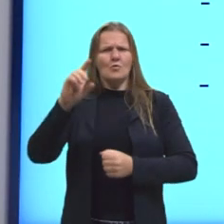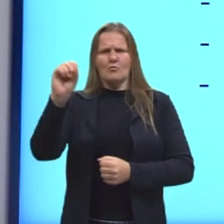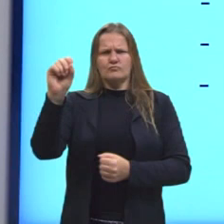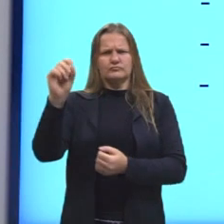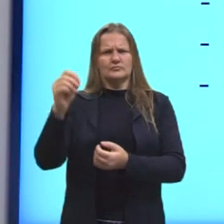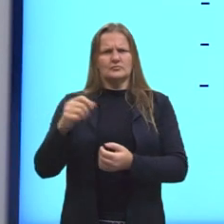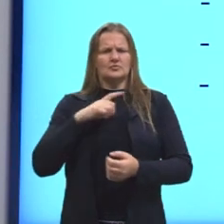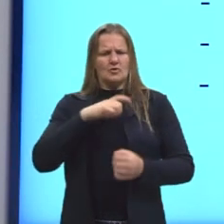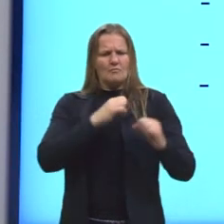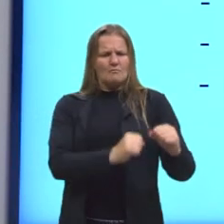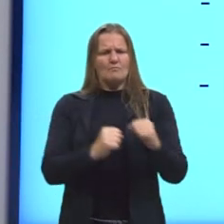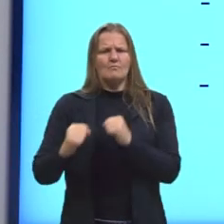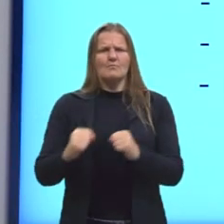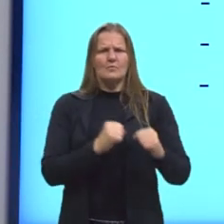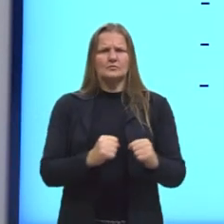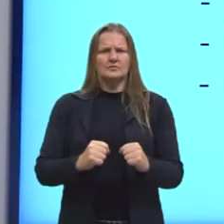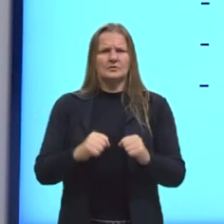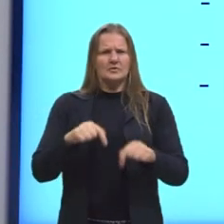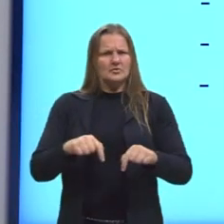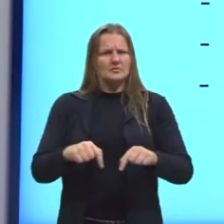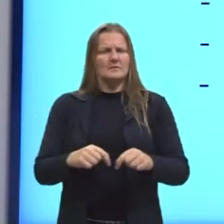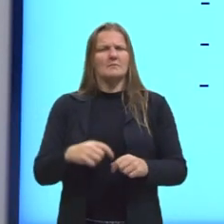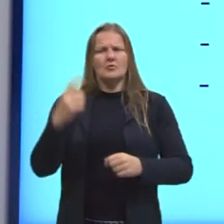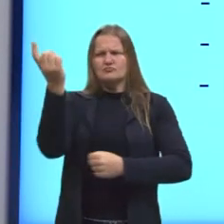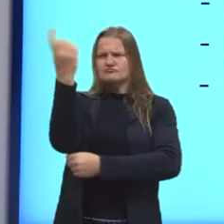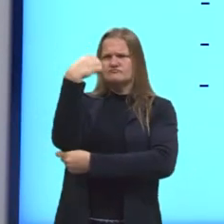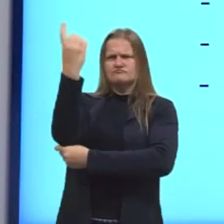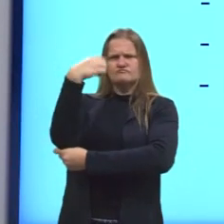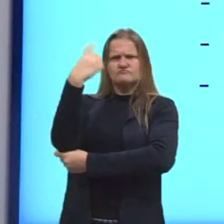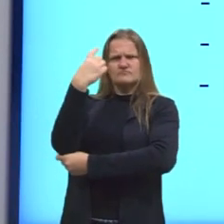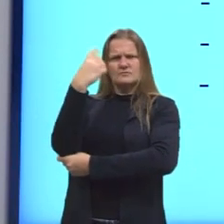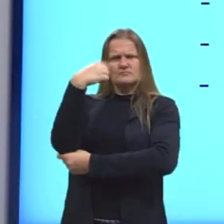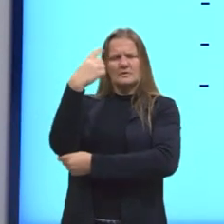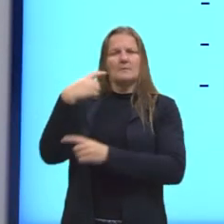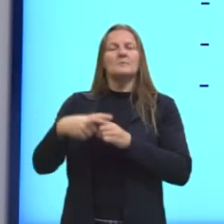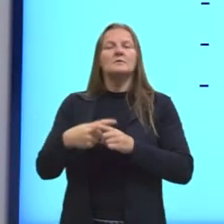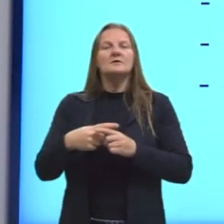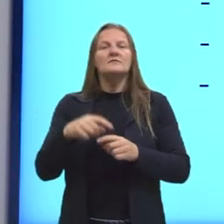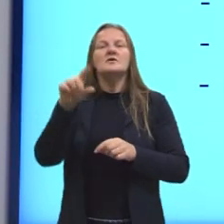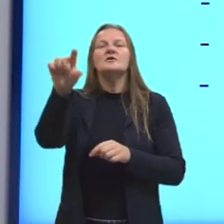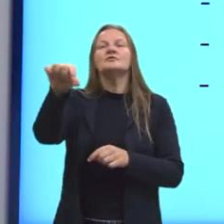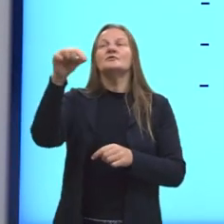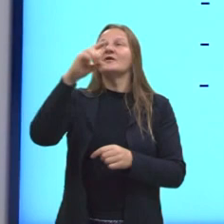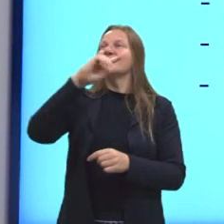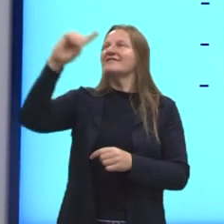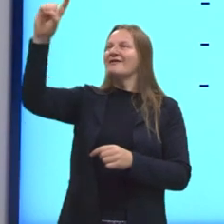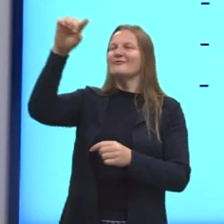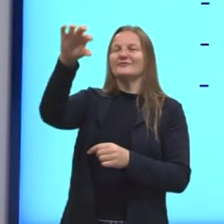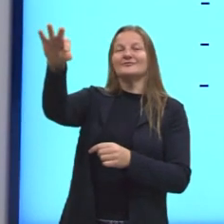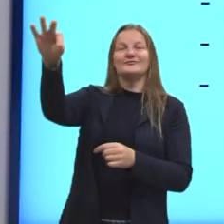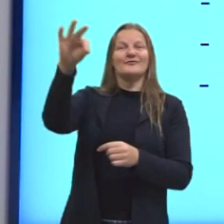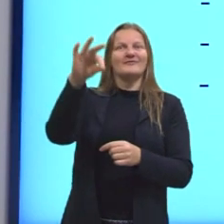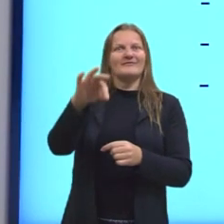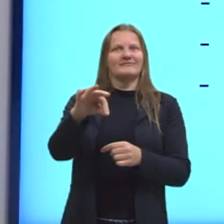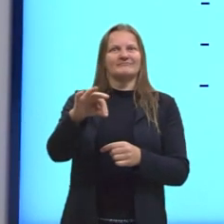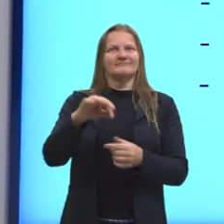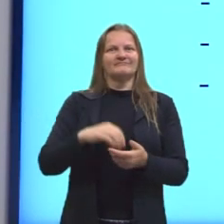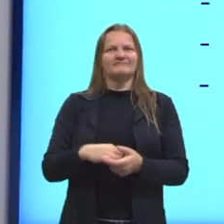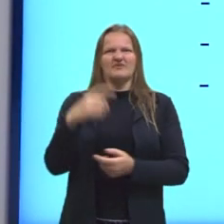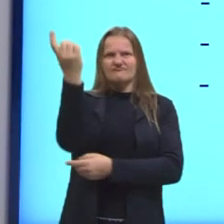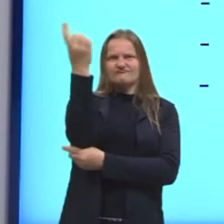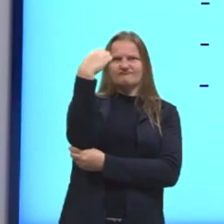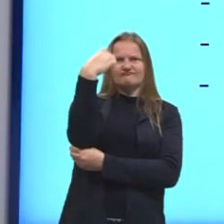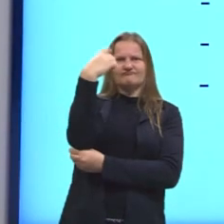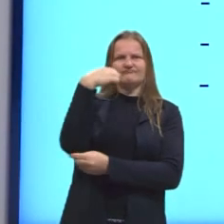cara tem poder aqui na Terra, se ele pode mandar nos outros, é porque ele foi escolhido por Deus para fazer isso. Então,